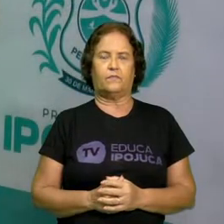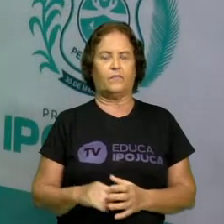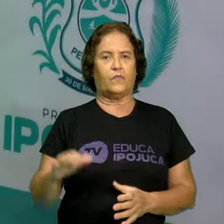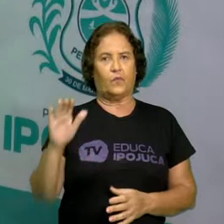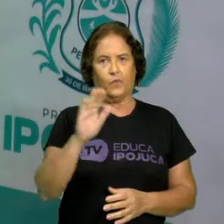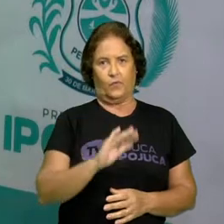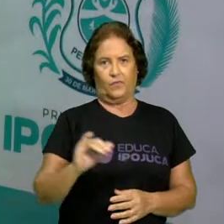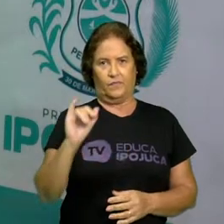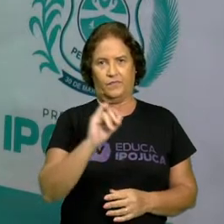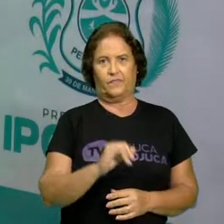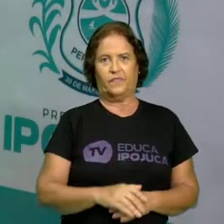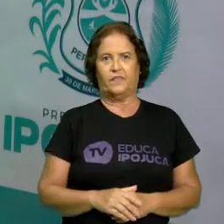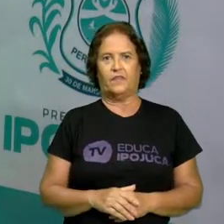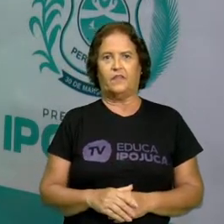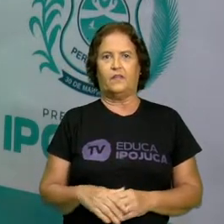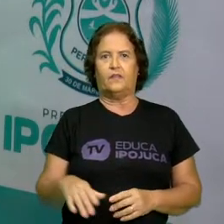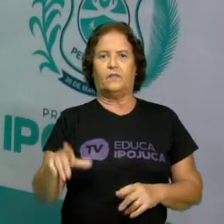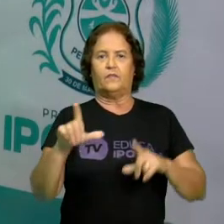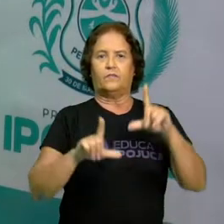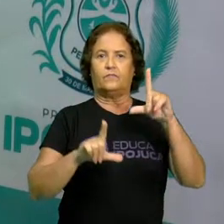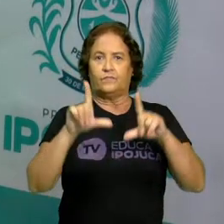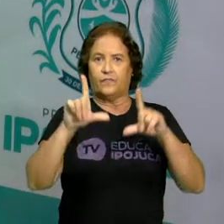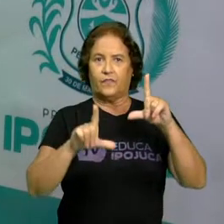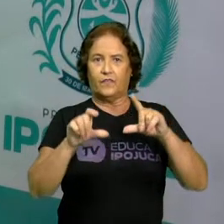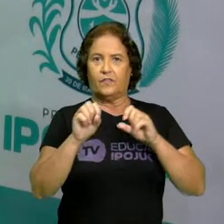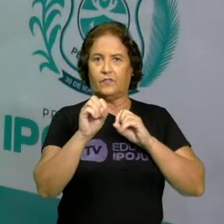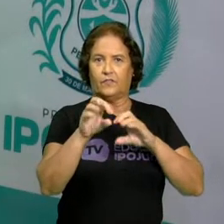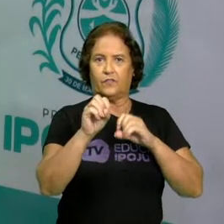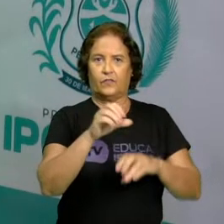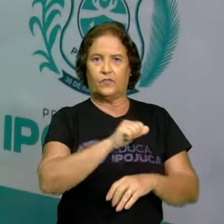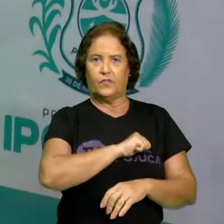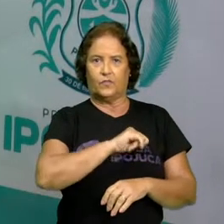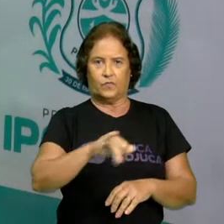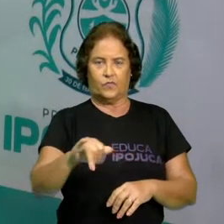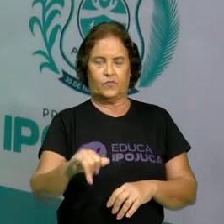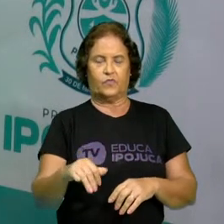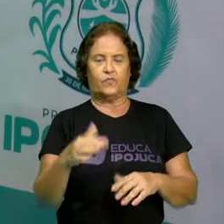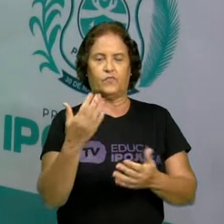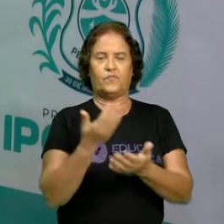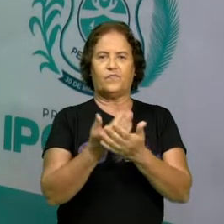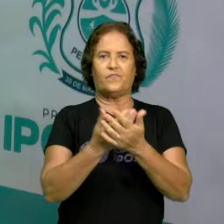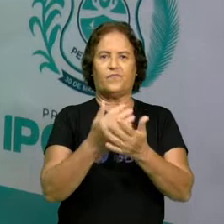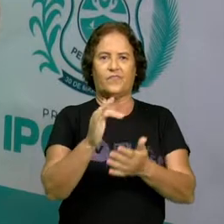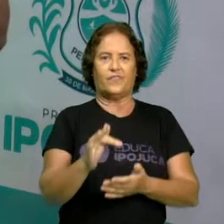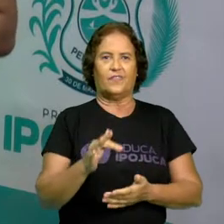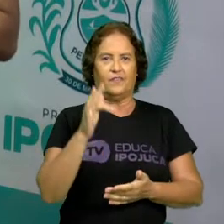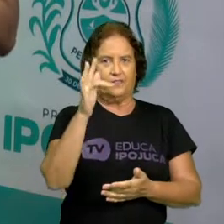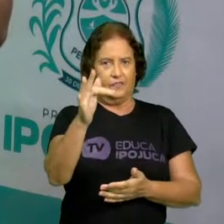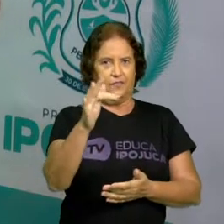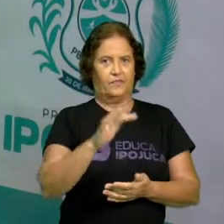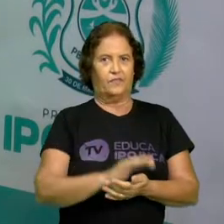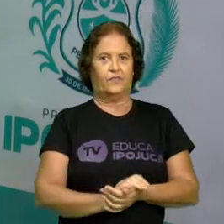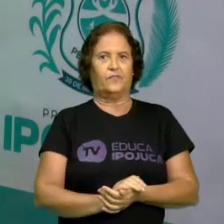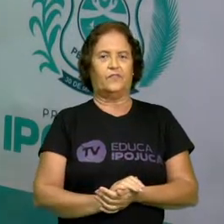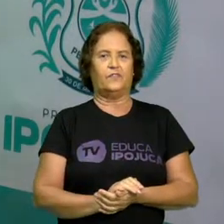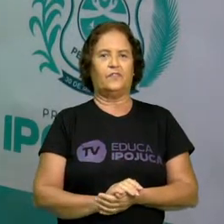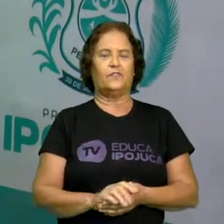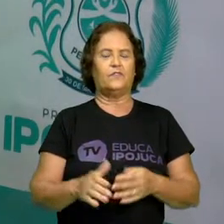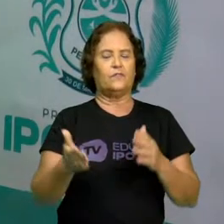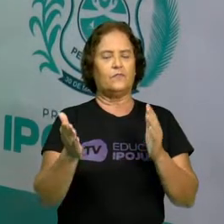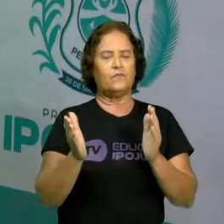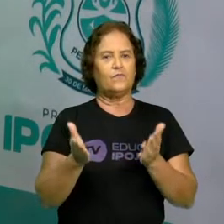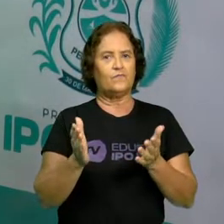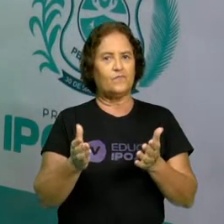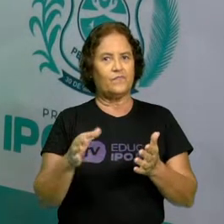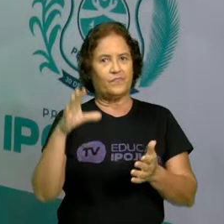Olá, está no ar a TV Educa e Pojuca, a escola do futuro. E nosso momento de aprender